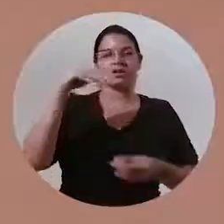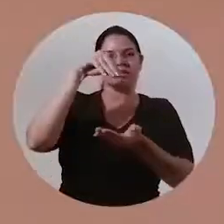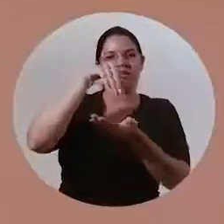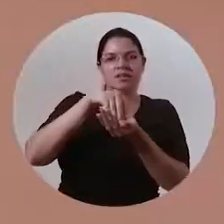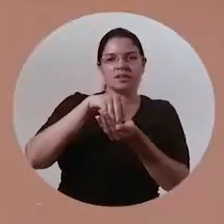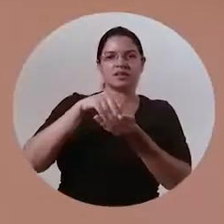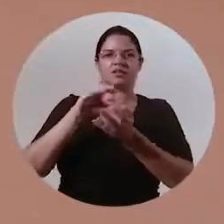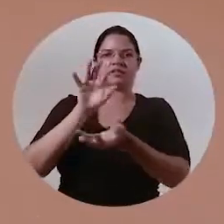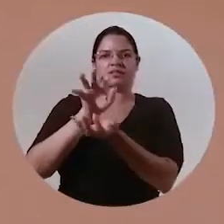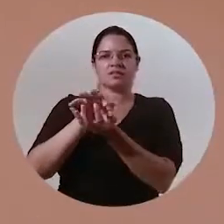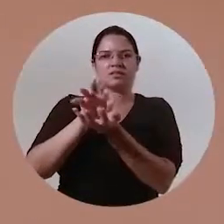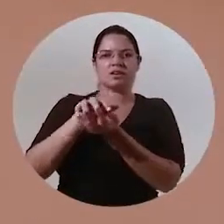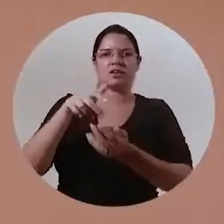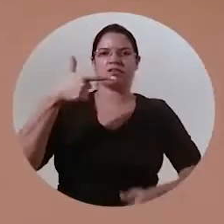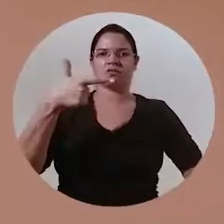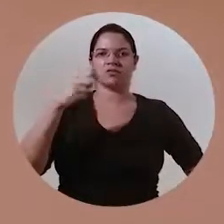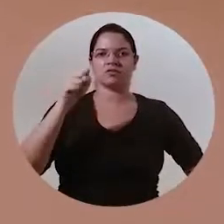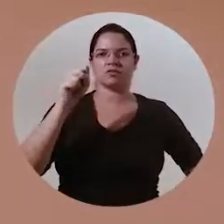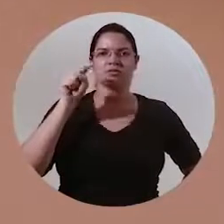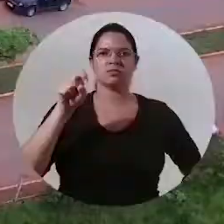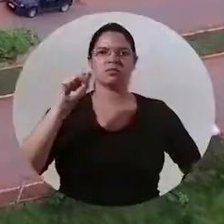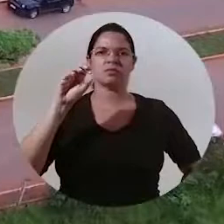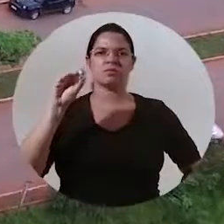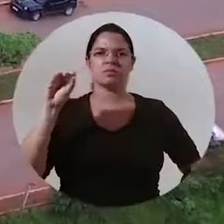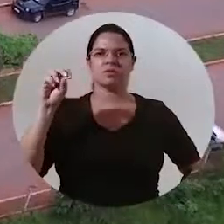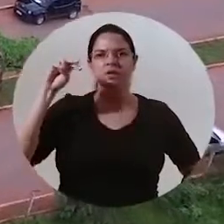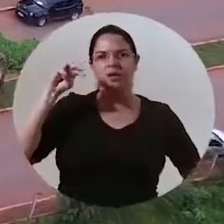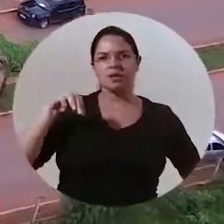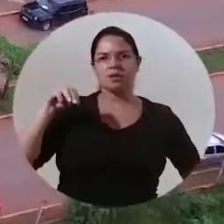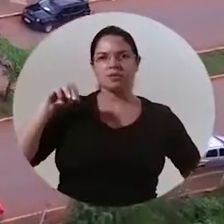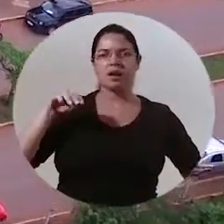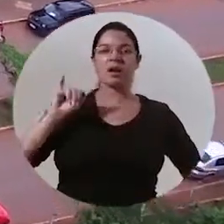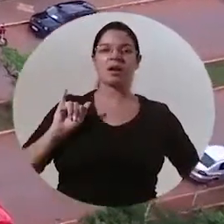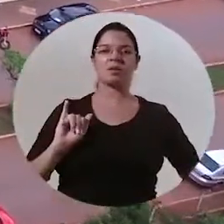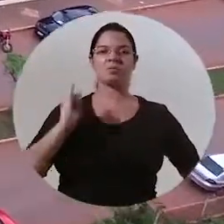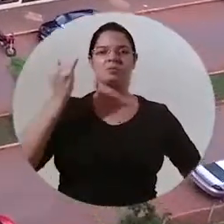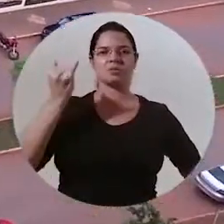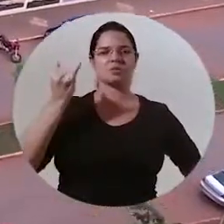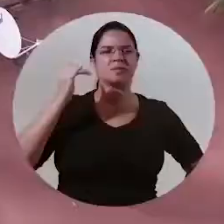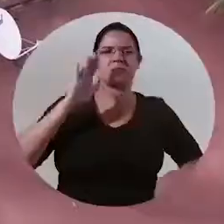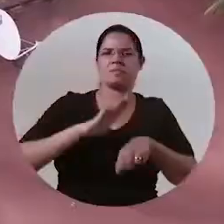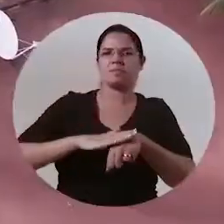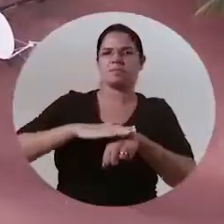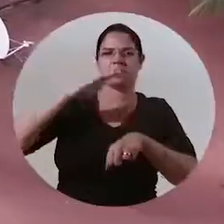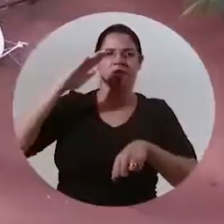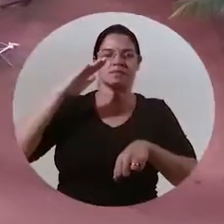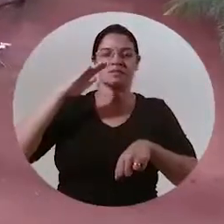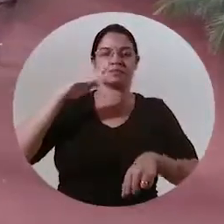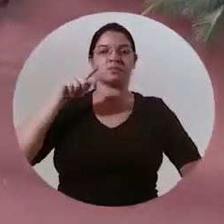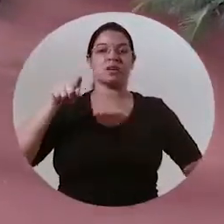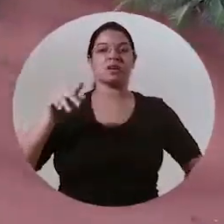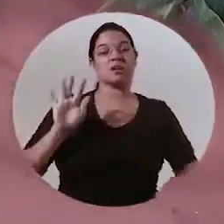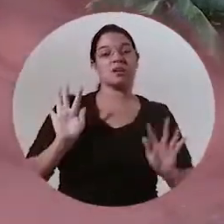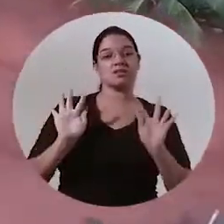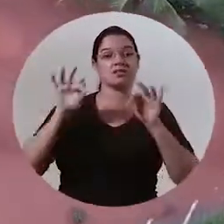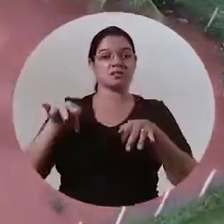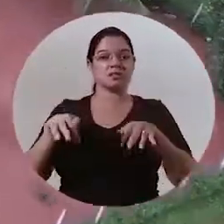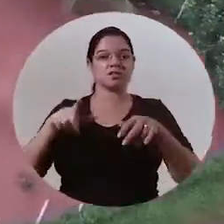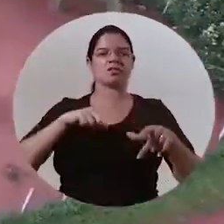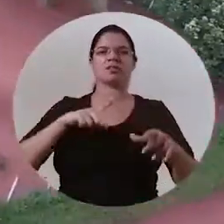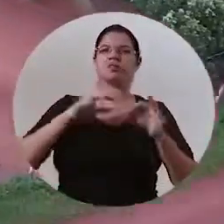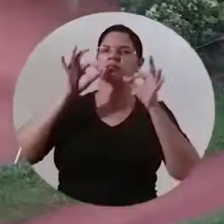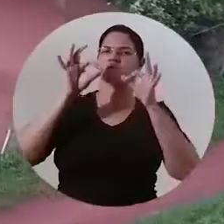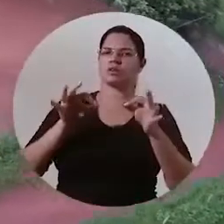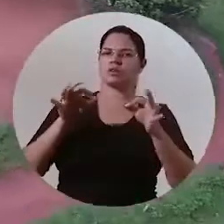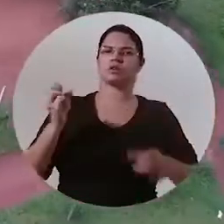28.800 minutos que aproveitamos ao máximo afinal temos a certeza que um